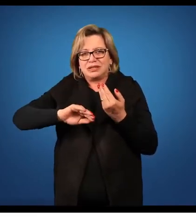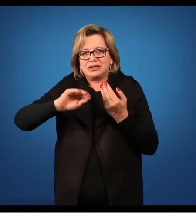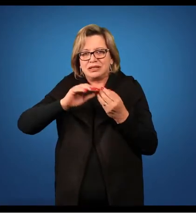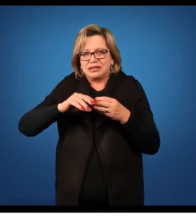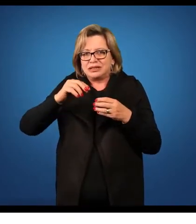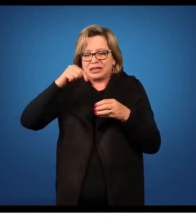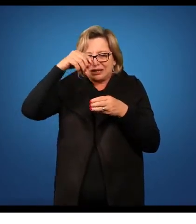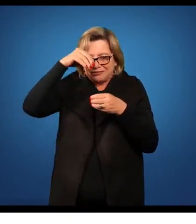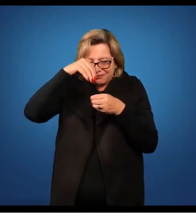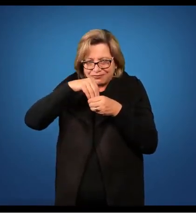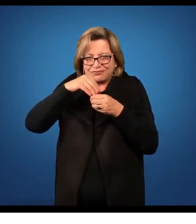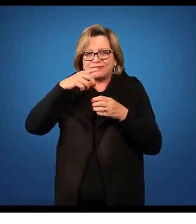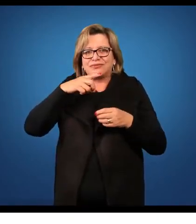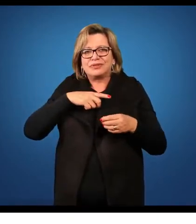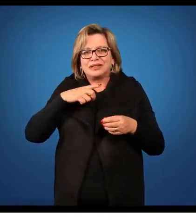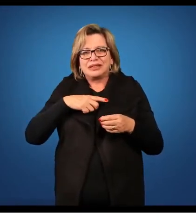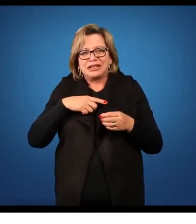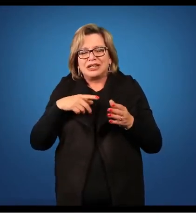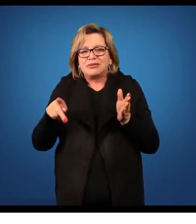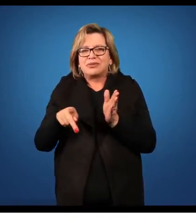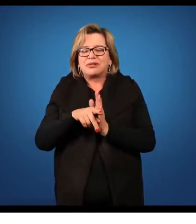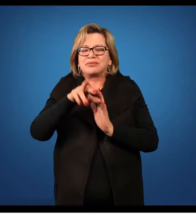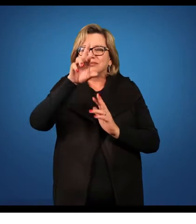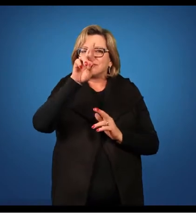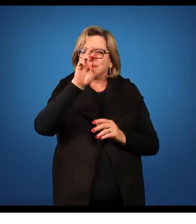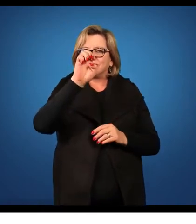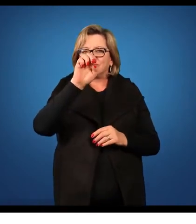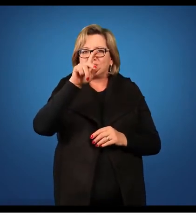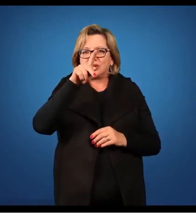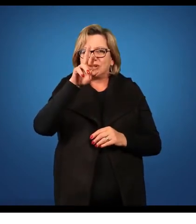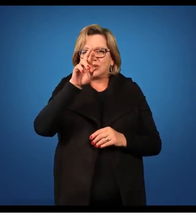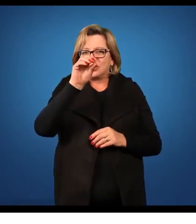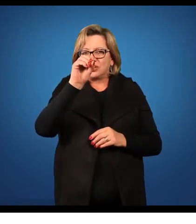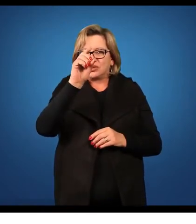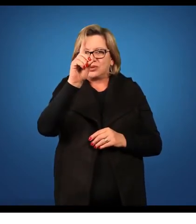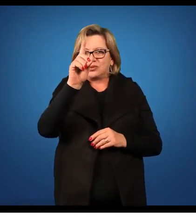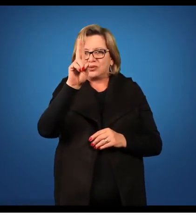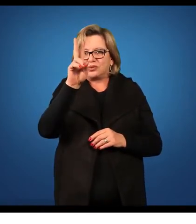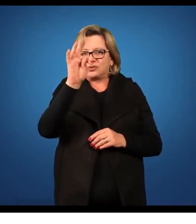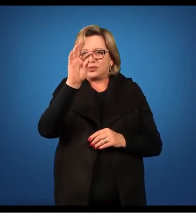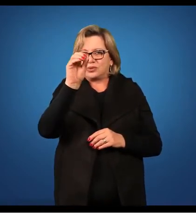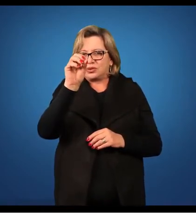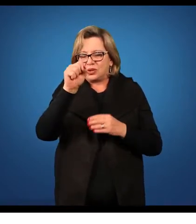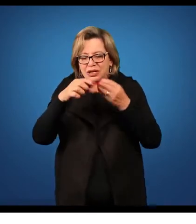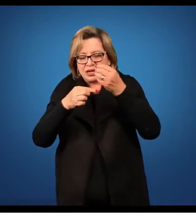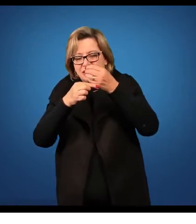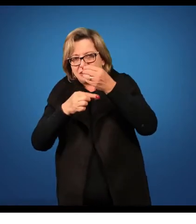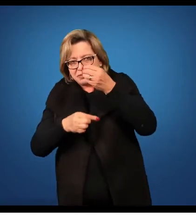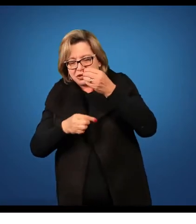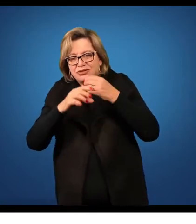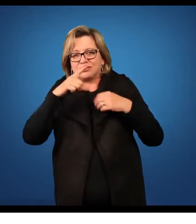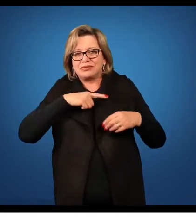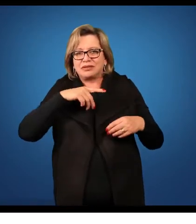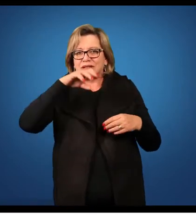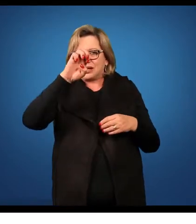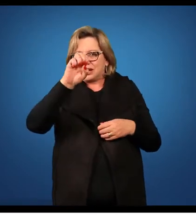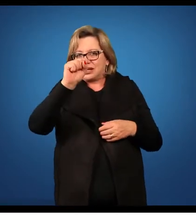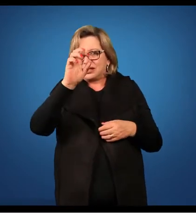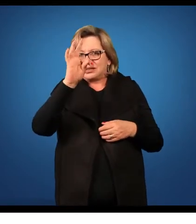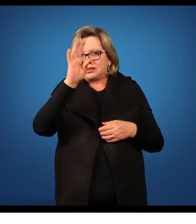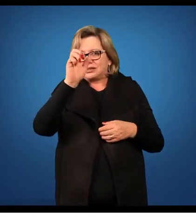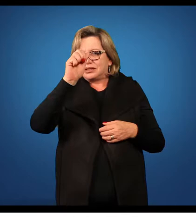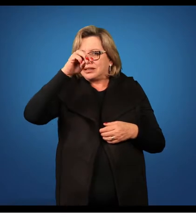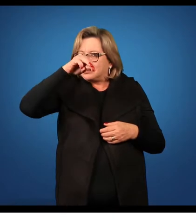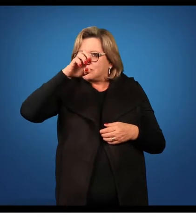Aqui no meio está a parte reprodutiva, embaixo está os estames, na parte superior o